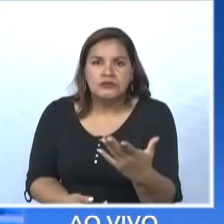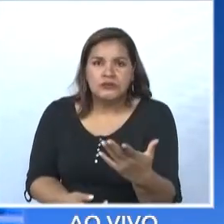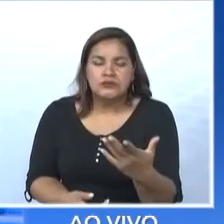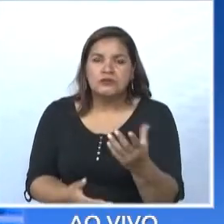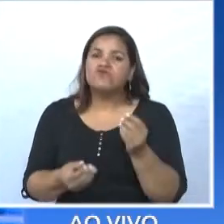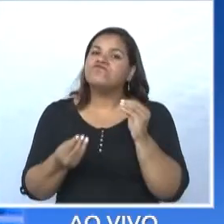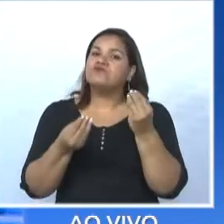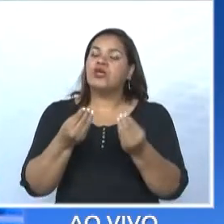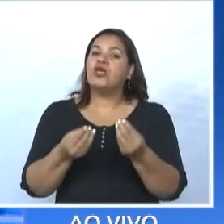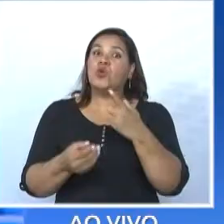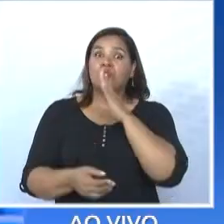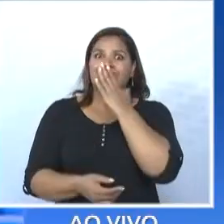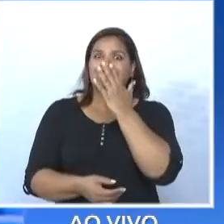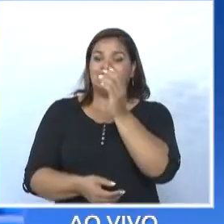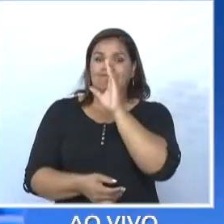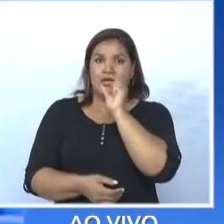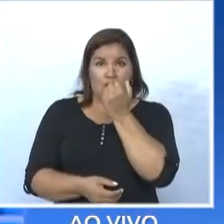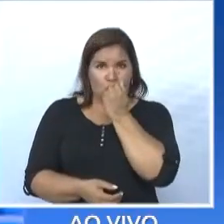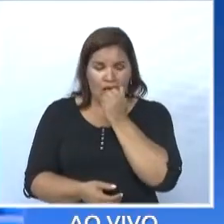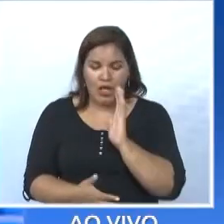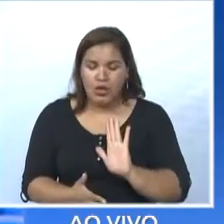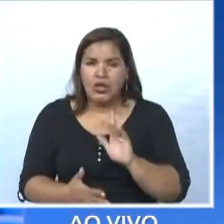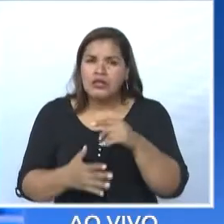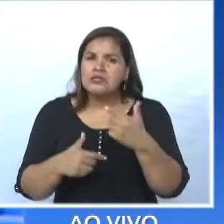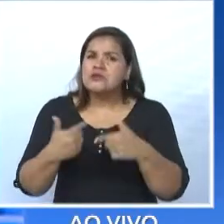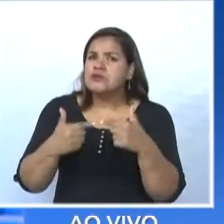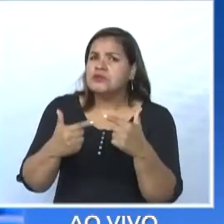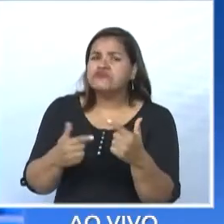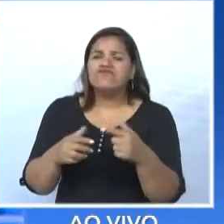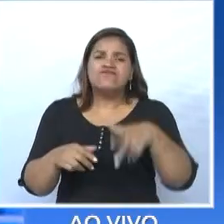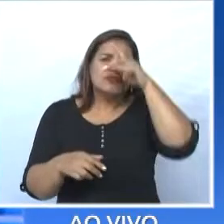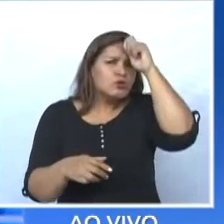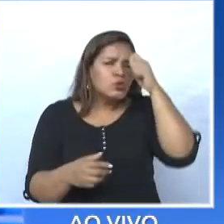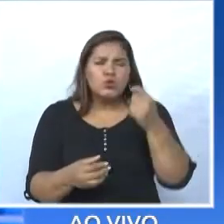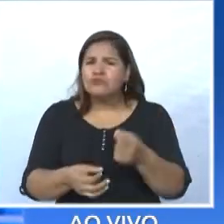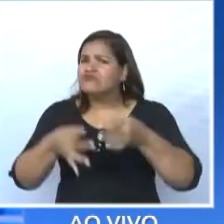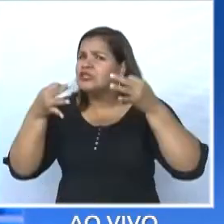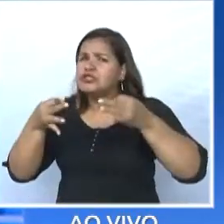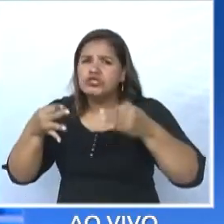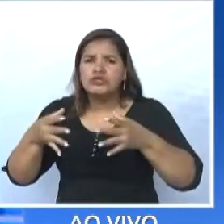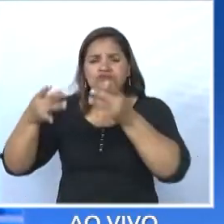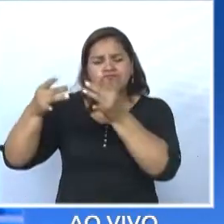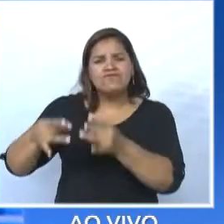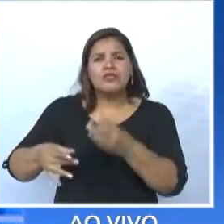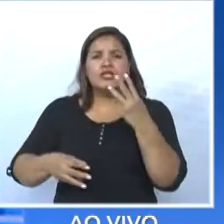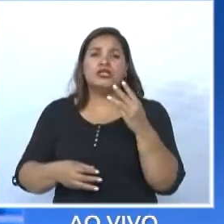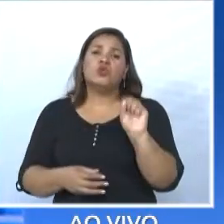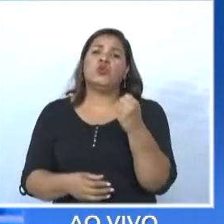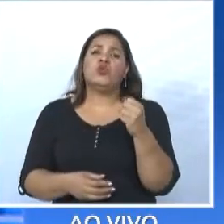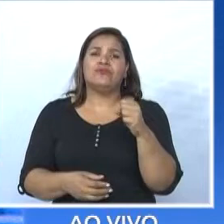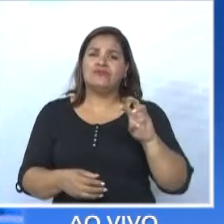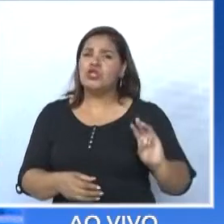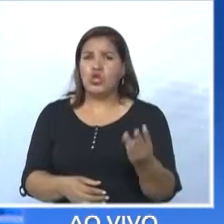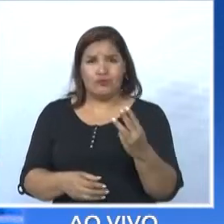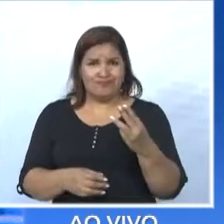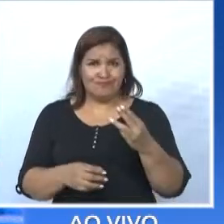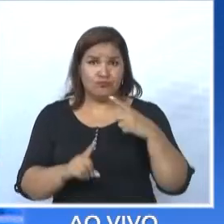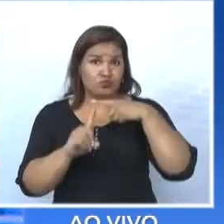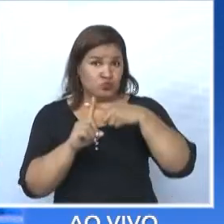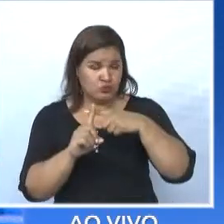quieto, fazendo meu trabalho, entregando a prefeitura redonda como entreguei com 38 milhões de reais em caixa. Alguém deu uma...